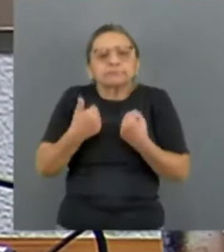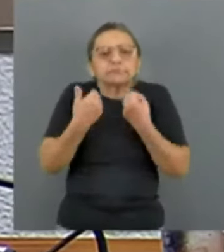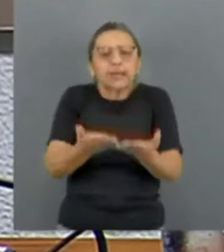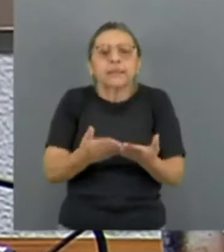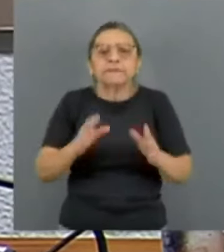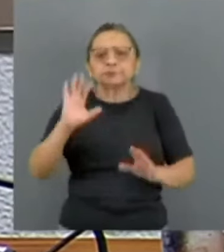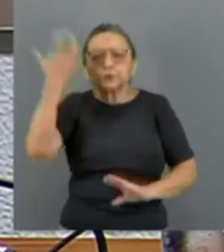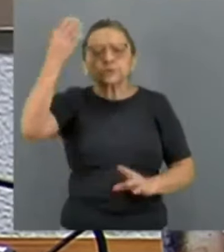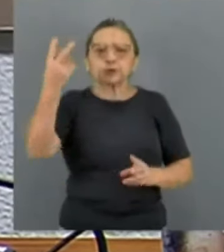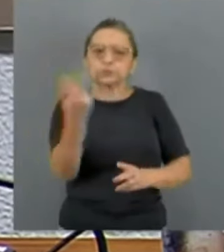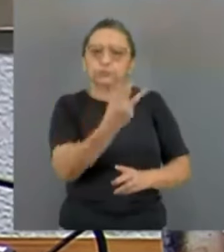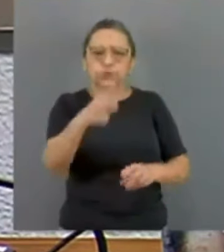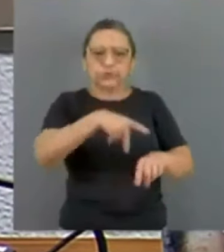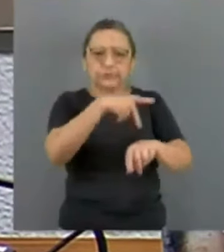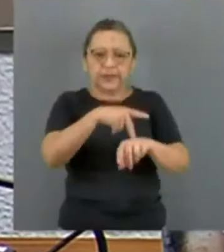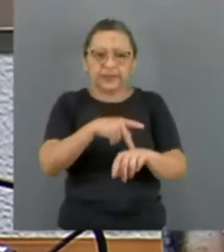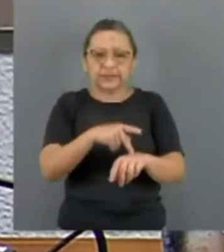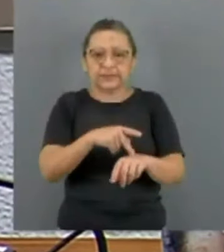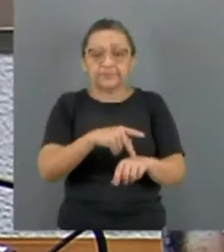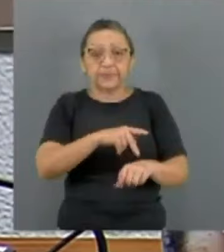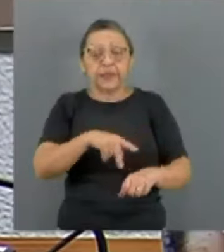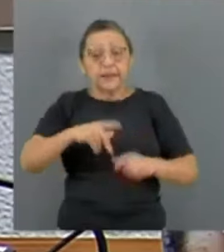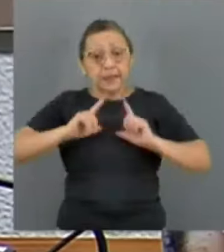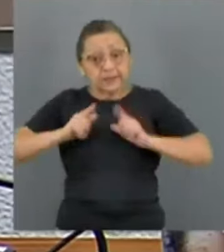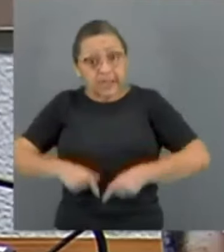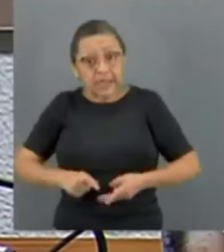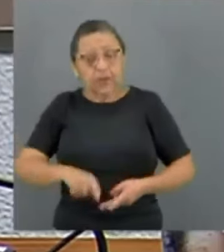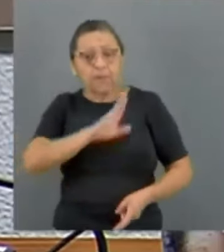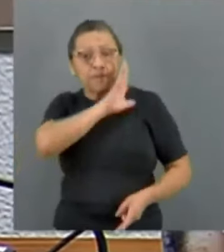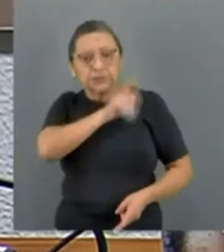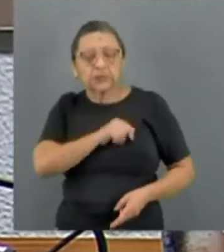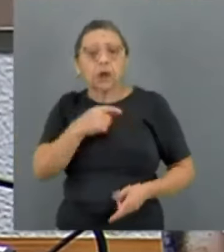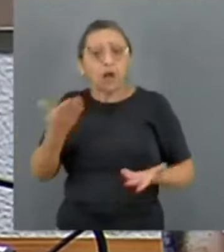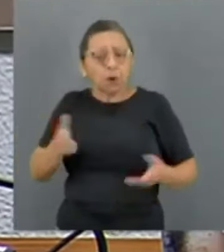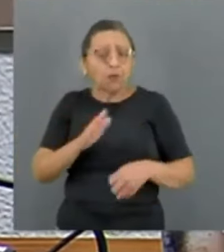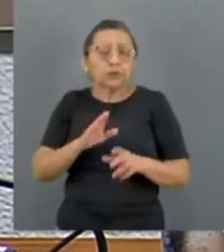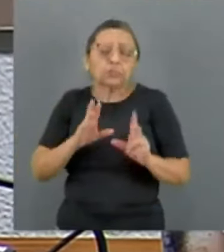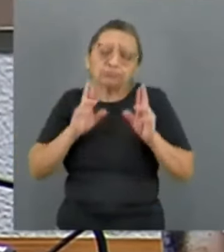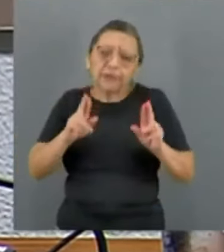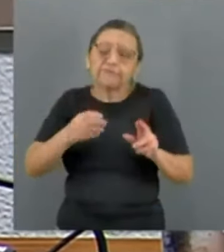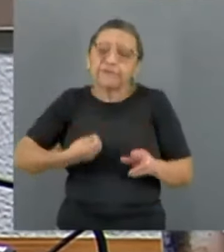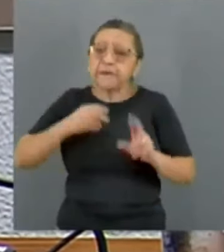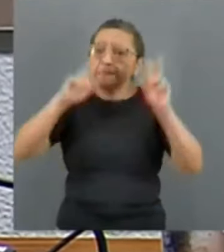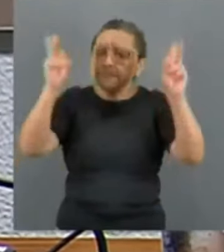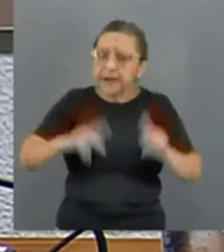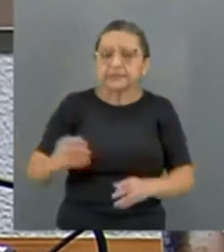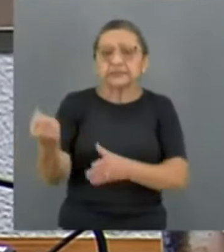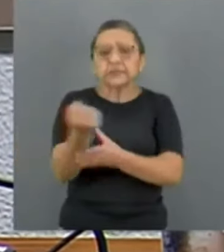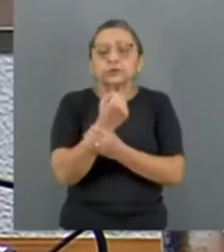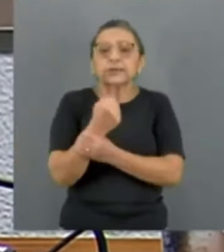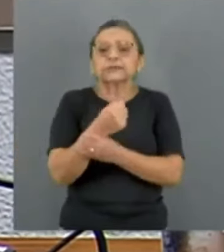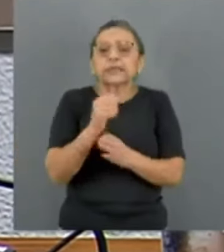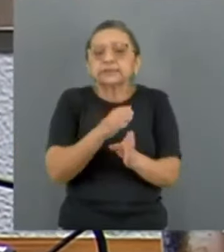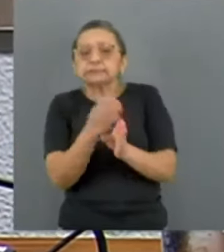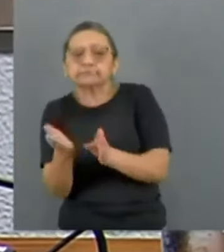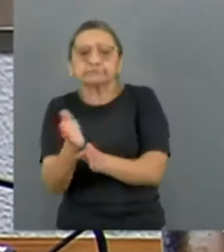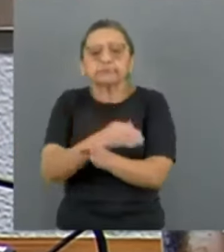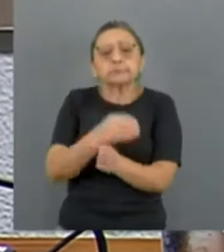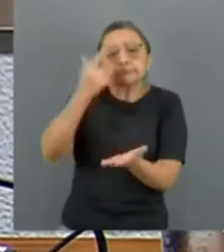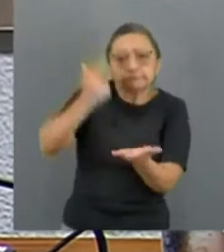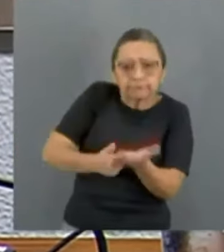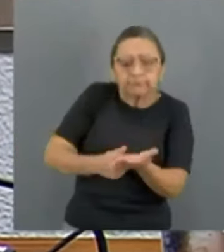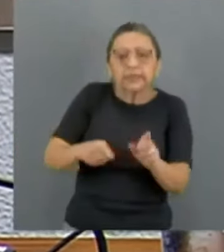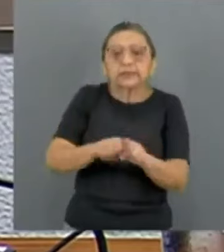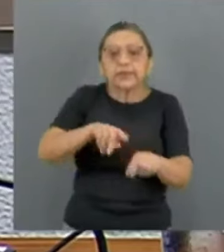solução de dois Estados, com a Palestina e Israel, convivendo em paz e segurança dentro das fronteiras mutuamente acordadas